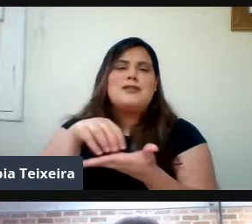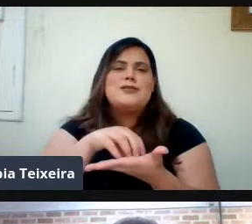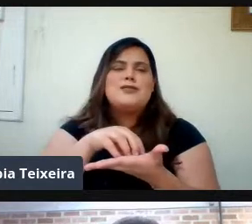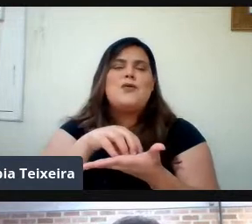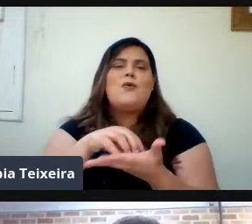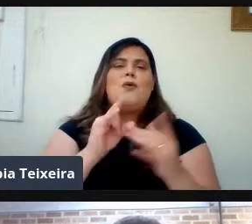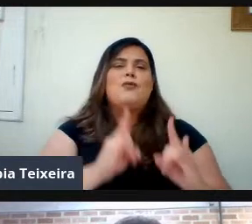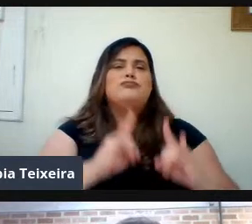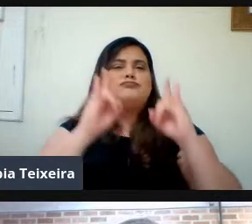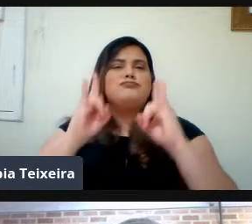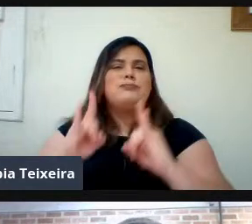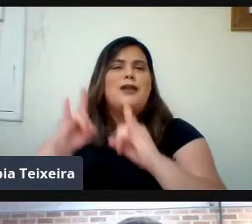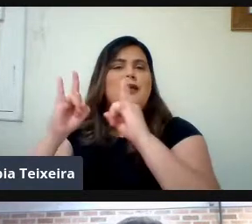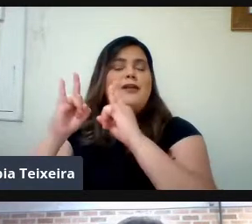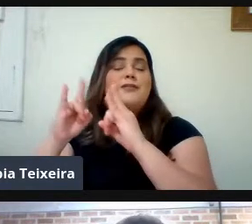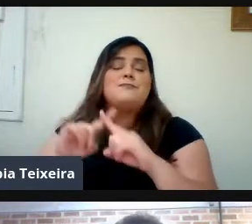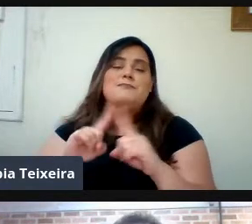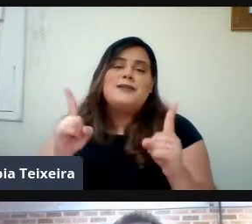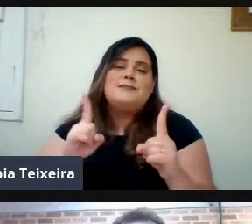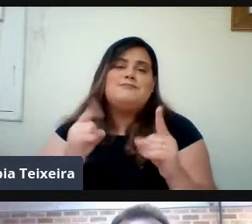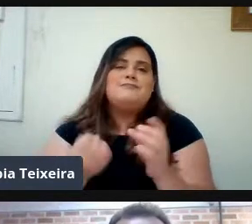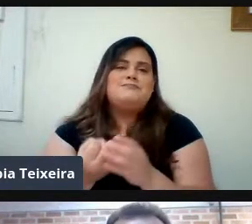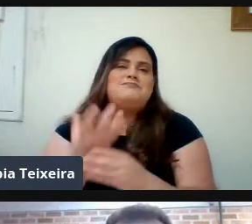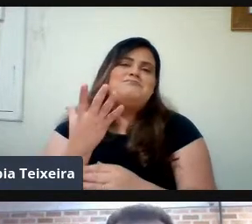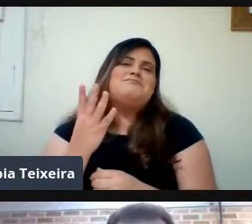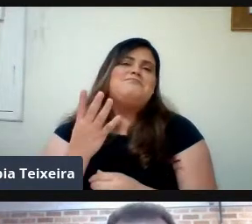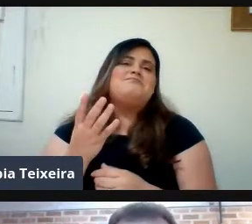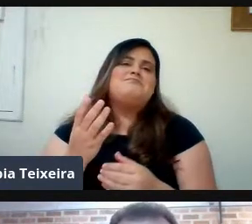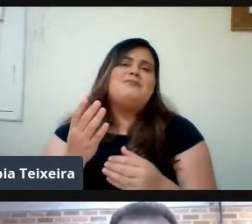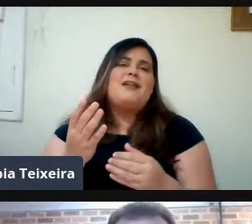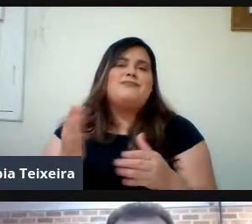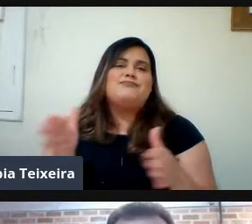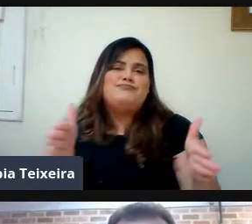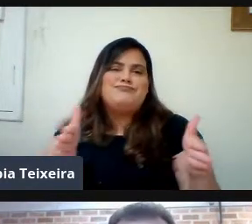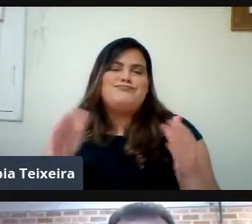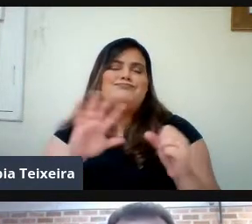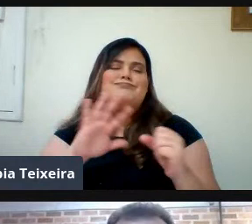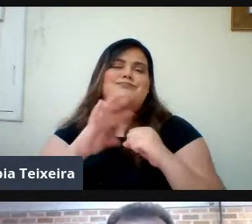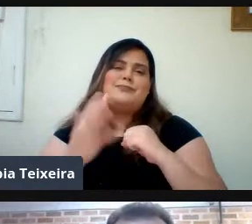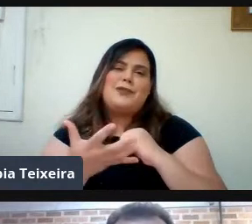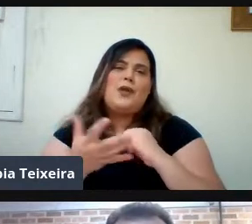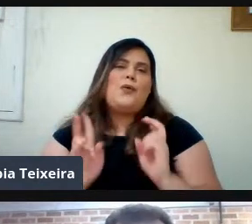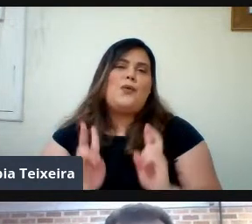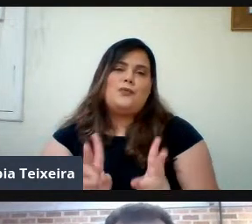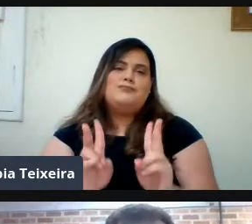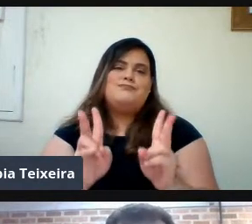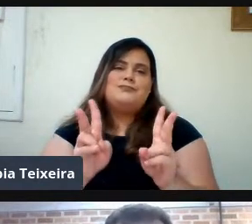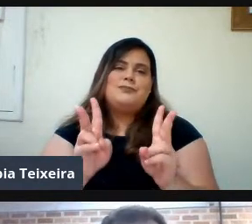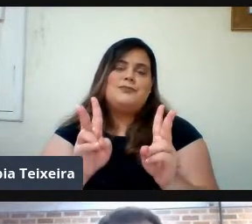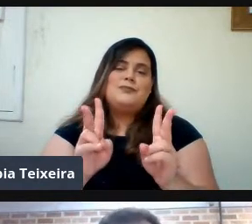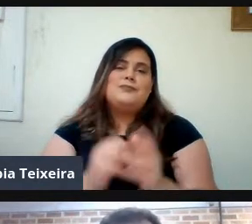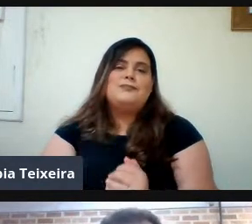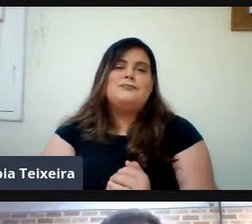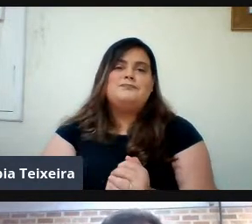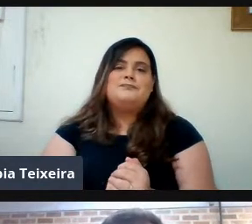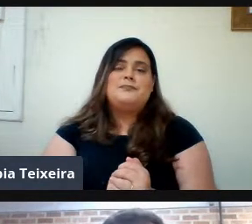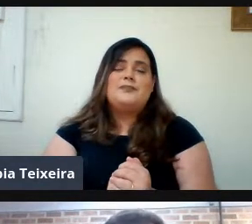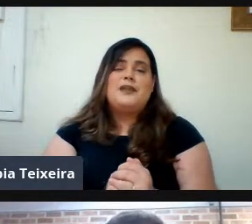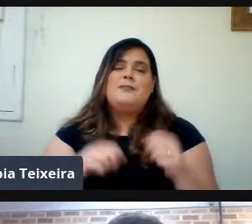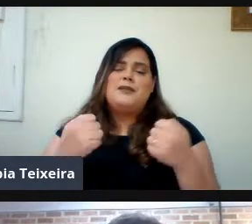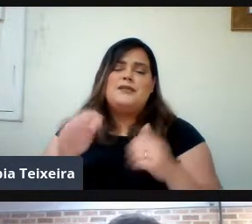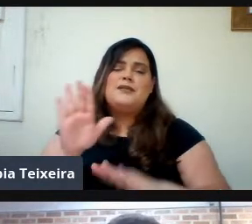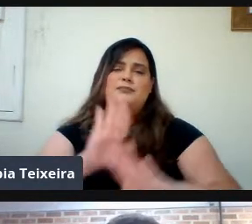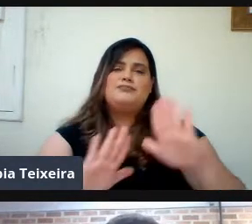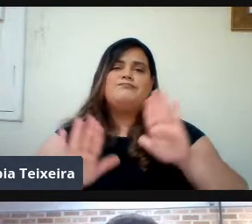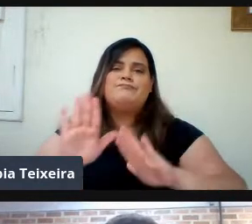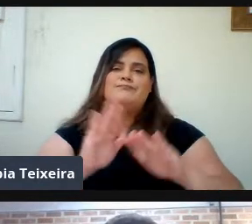infelizmente A pandemia Ainda Continua E ela Precisa Que Continuamos Tendo os cuidados